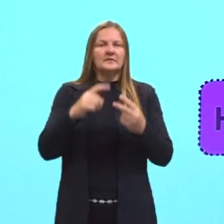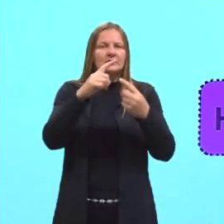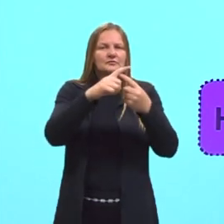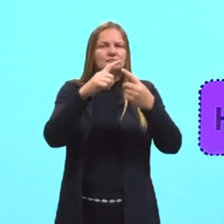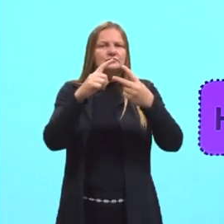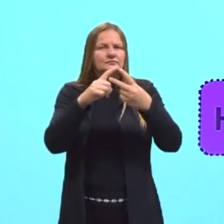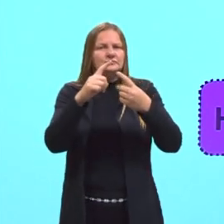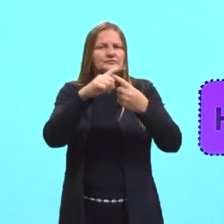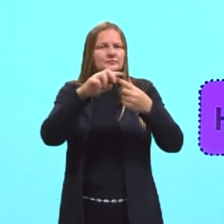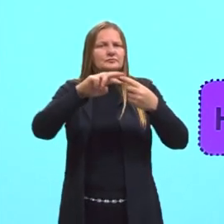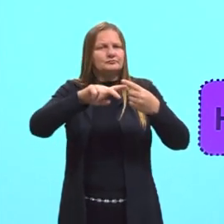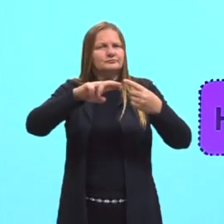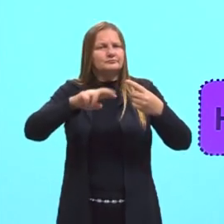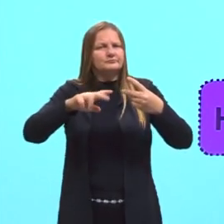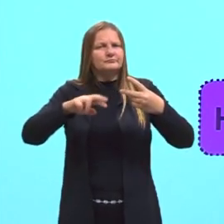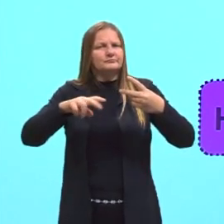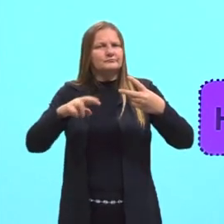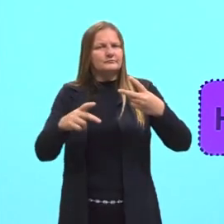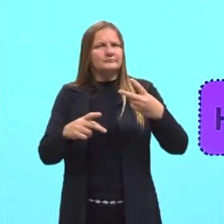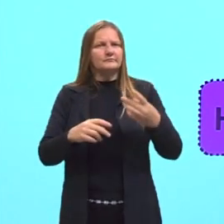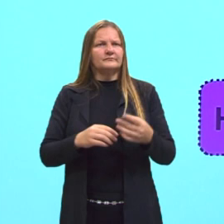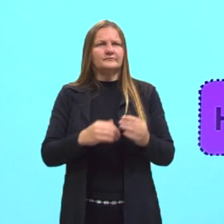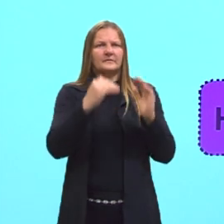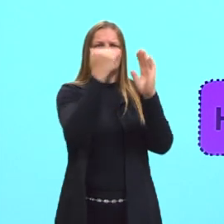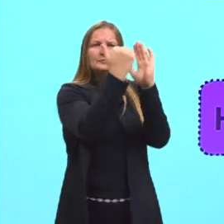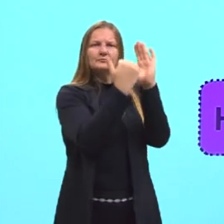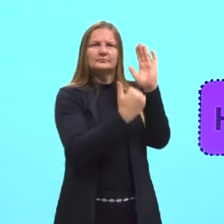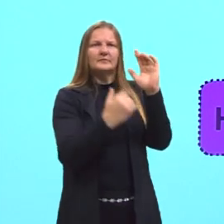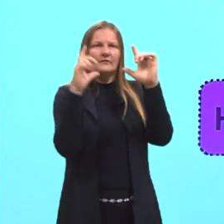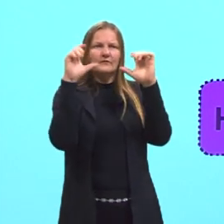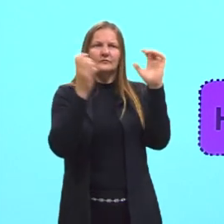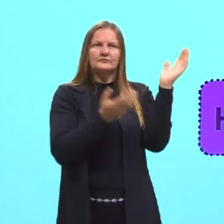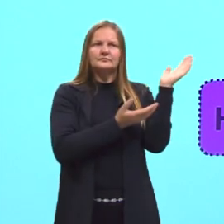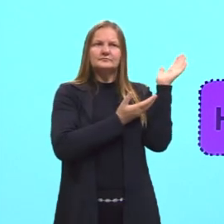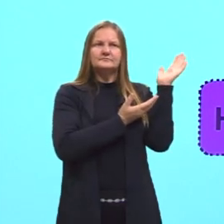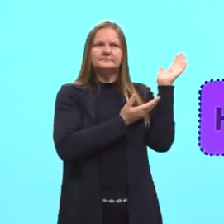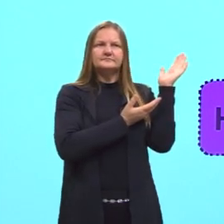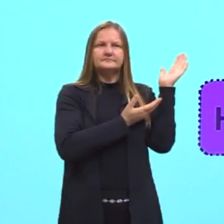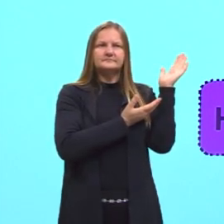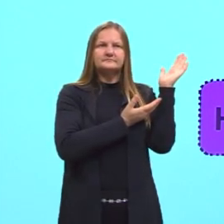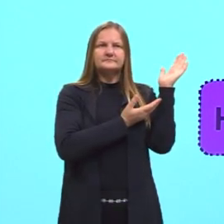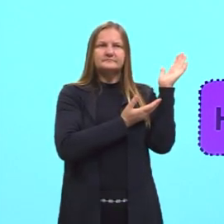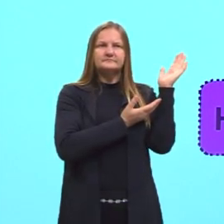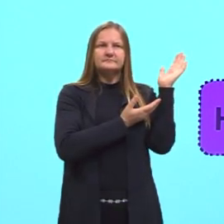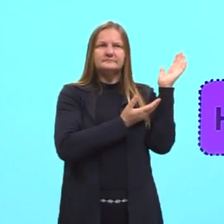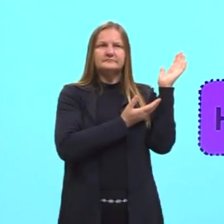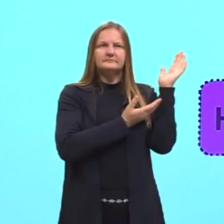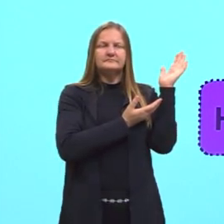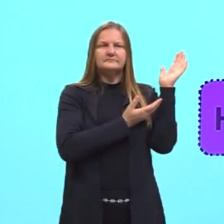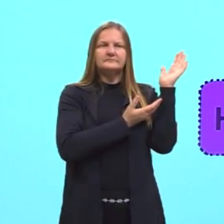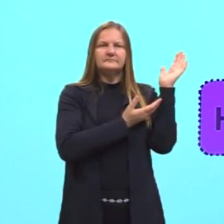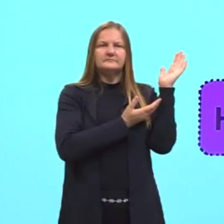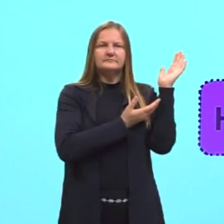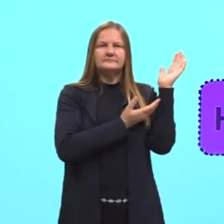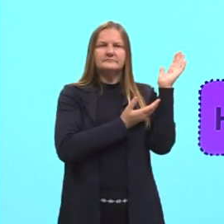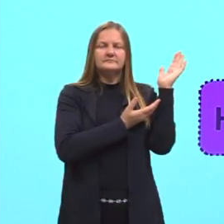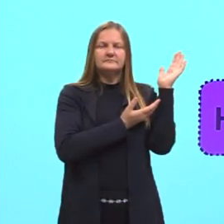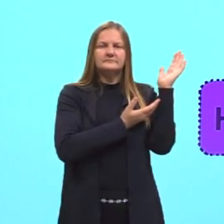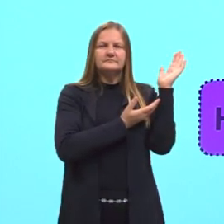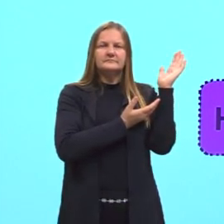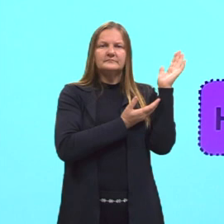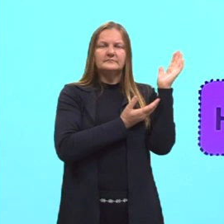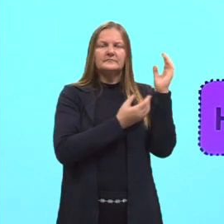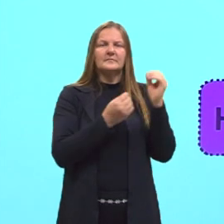aquífero, a erífero e a milífero. Então, o parênquima, ele vai funcionar como